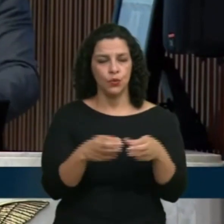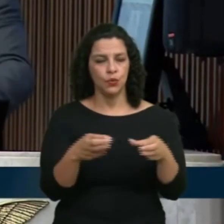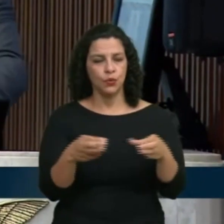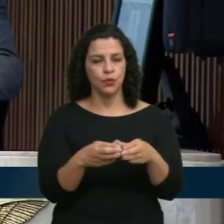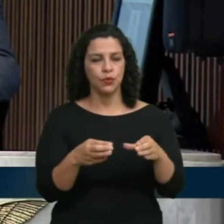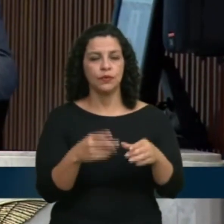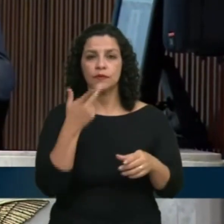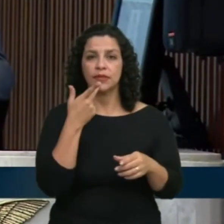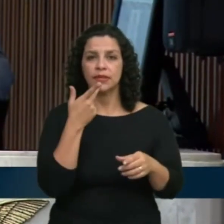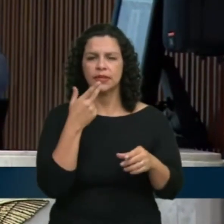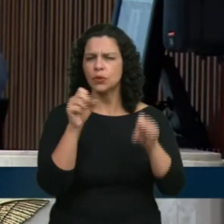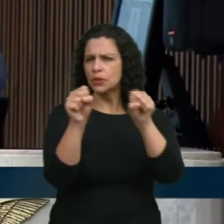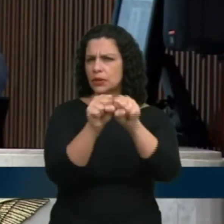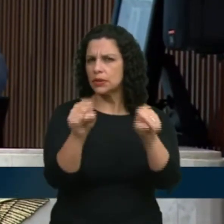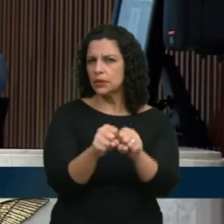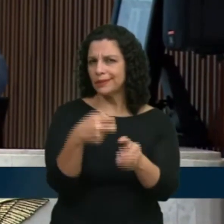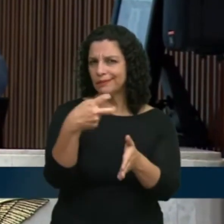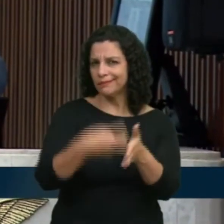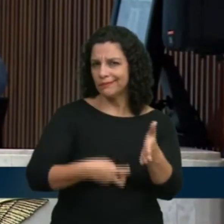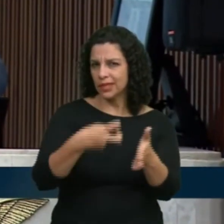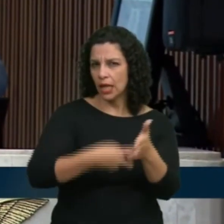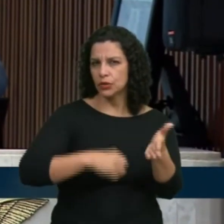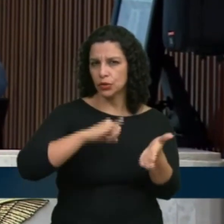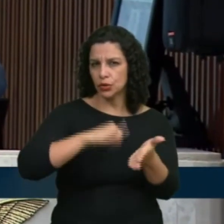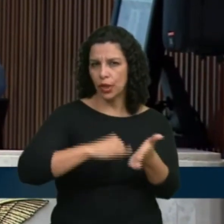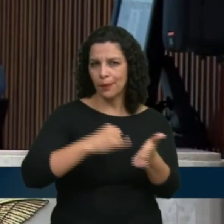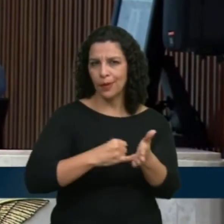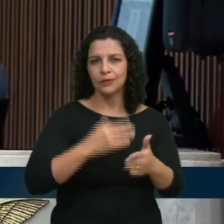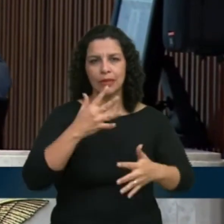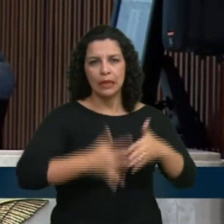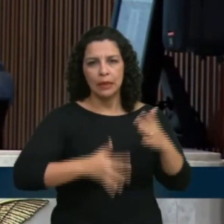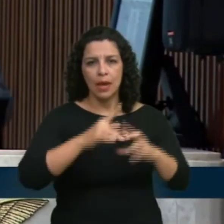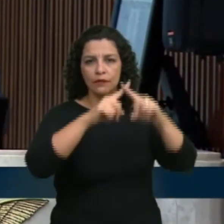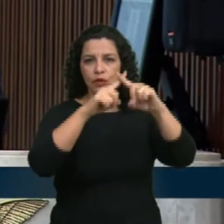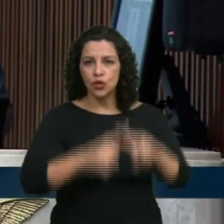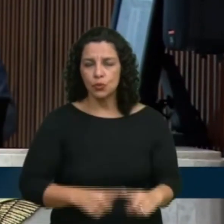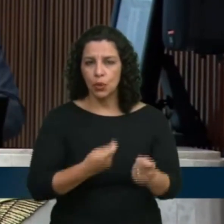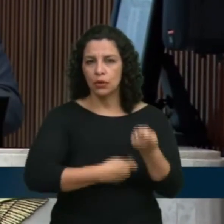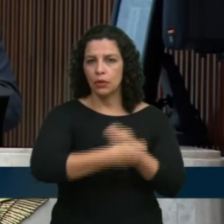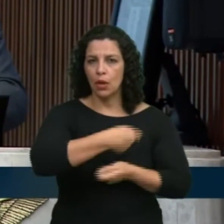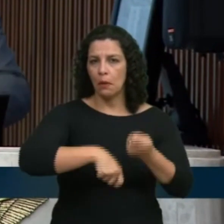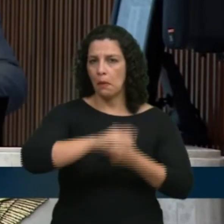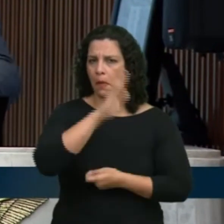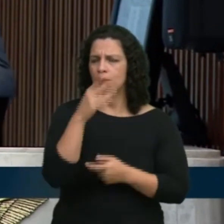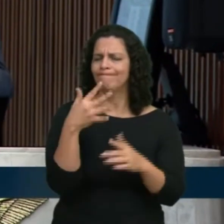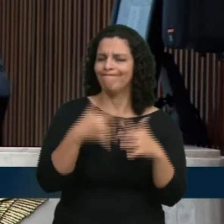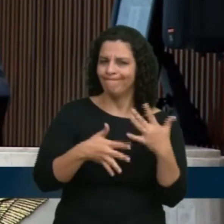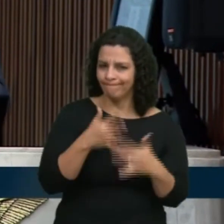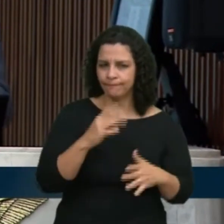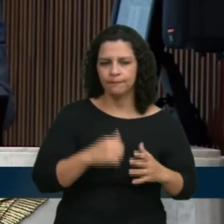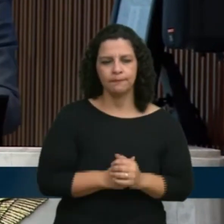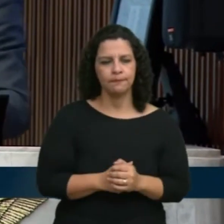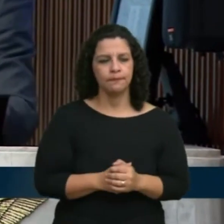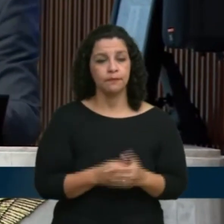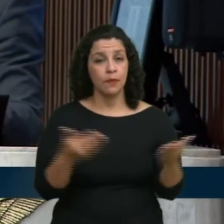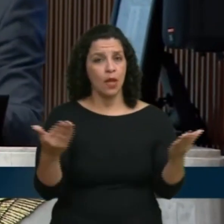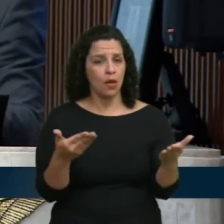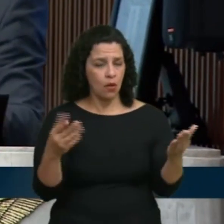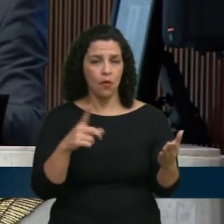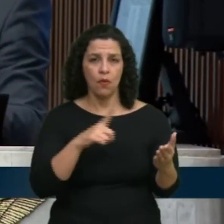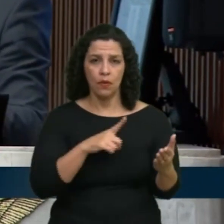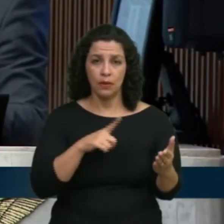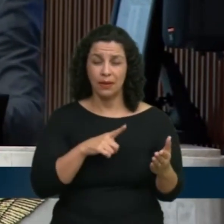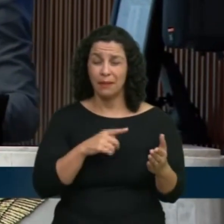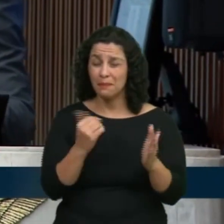o sistema tributário freiava a competitividade de nossa economia. A maior incidência